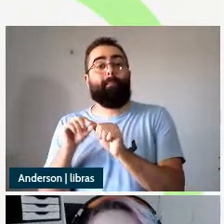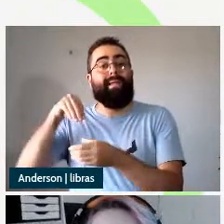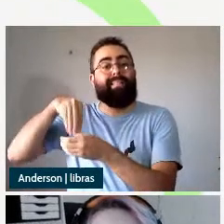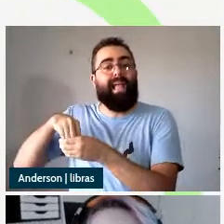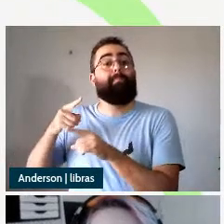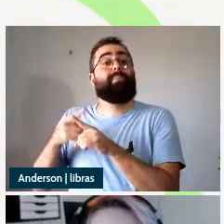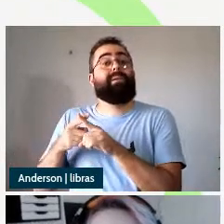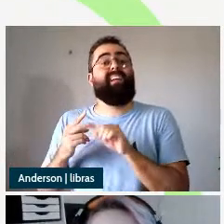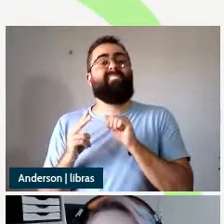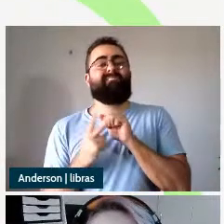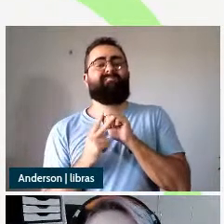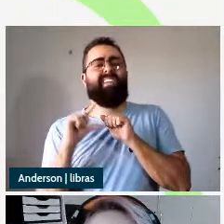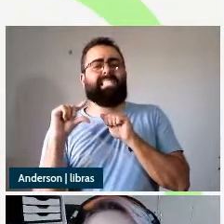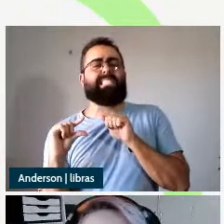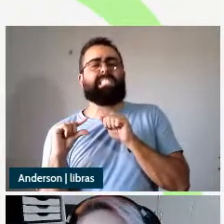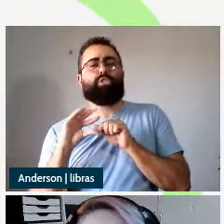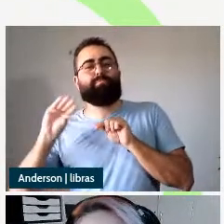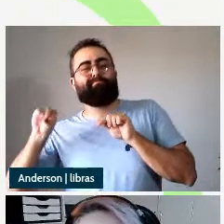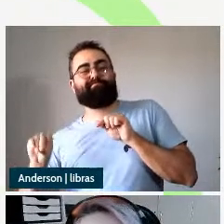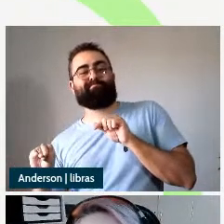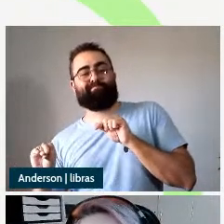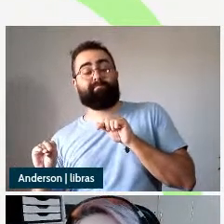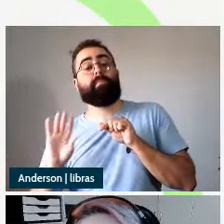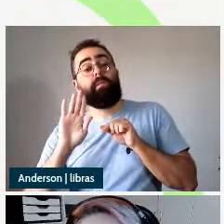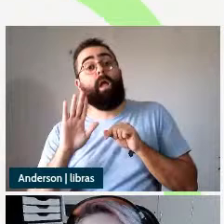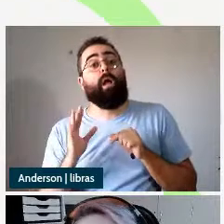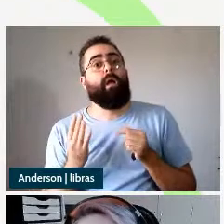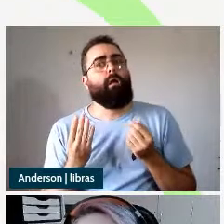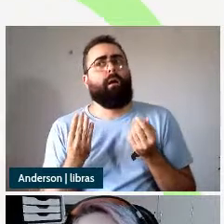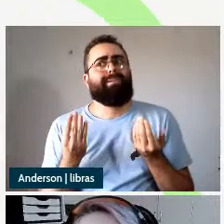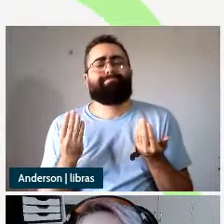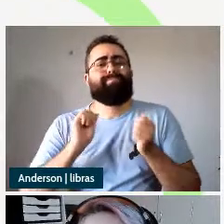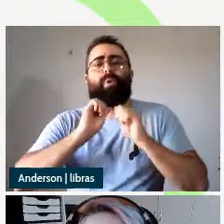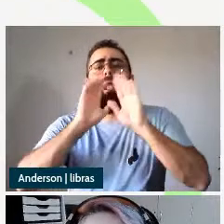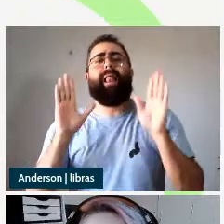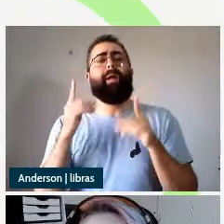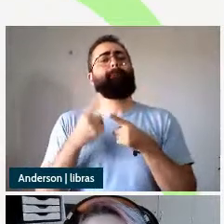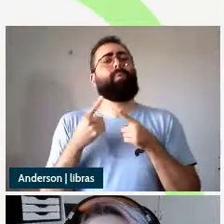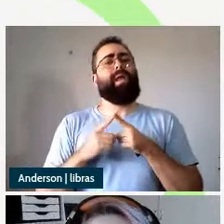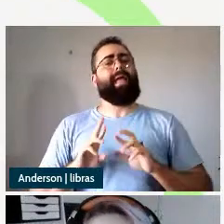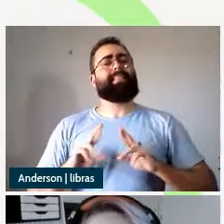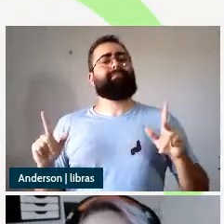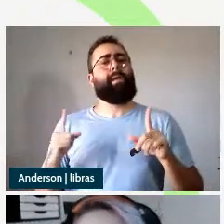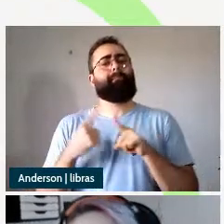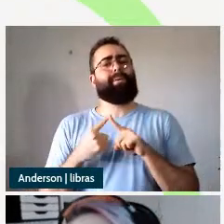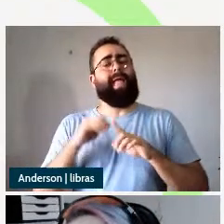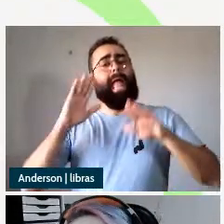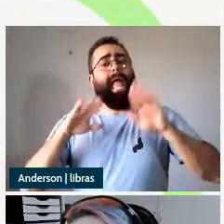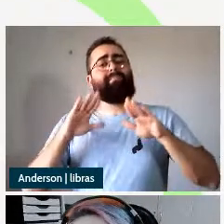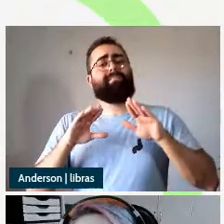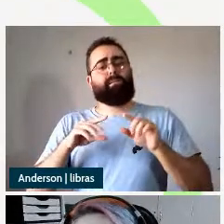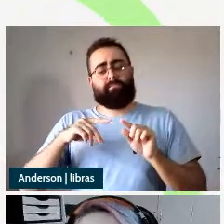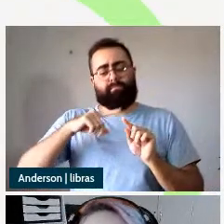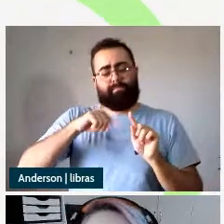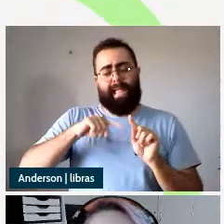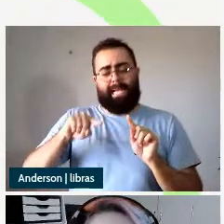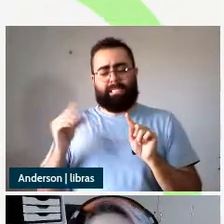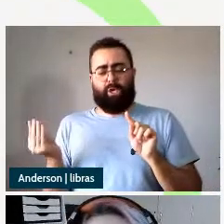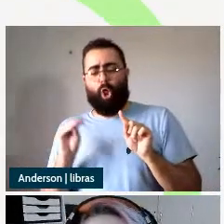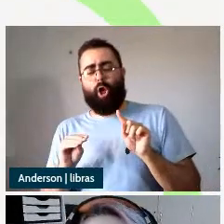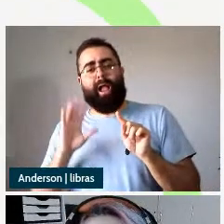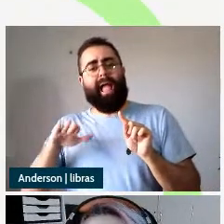então não fica claro porque que tem essa distinção né hora colocar na raiz hora no Vzinho